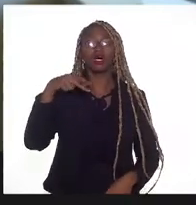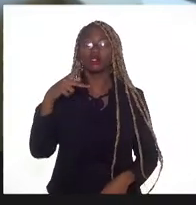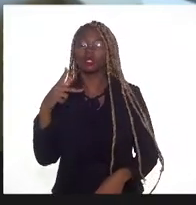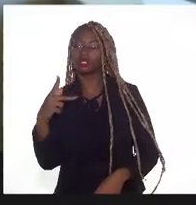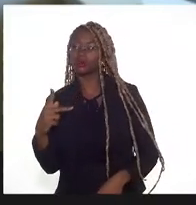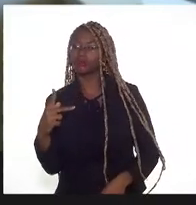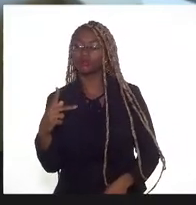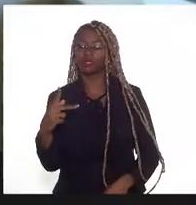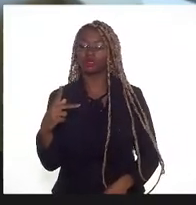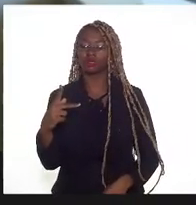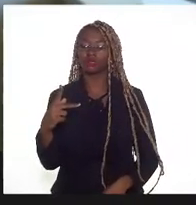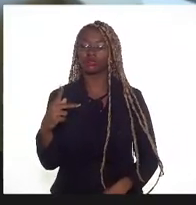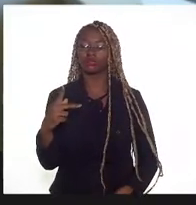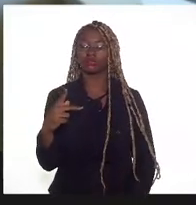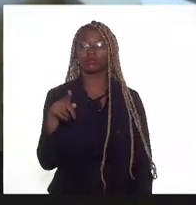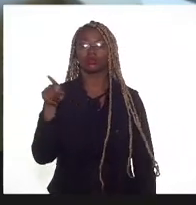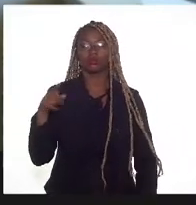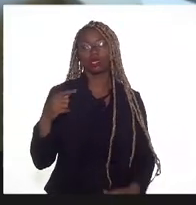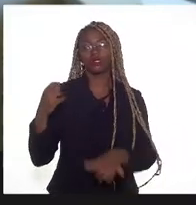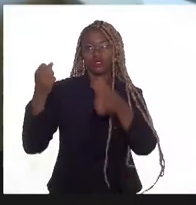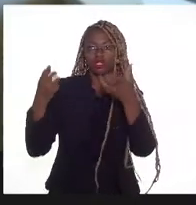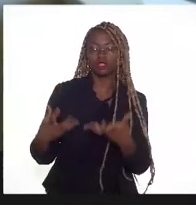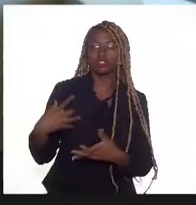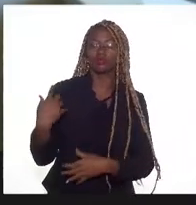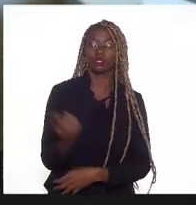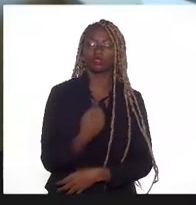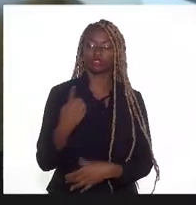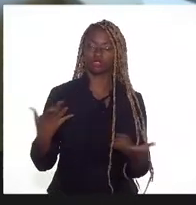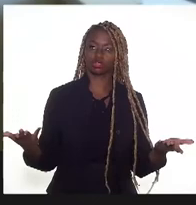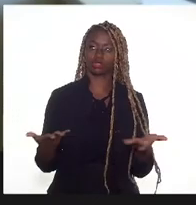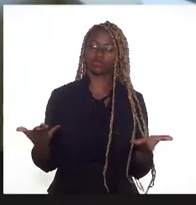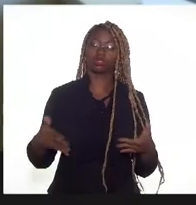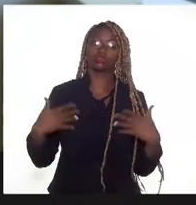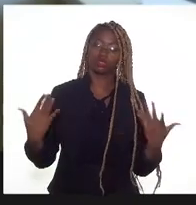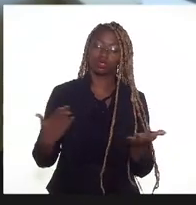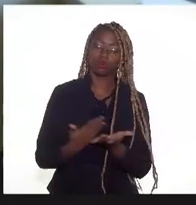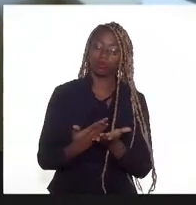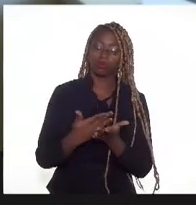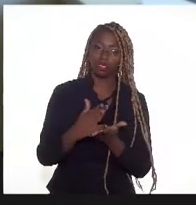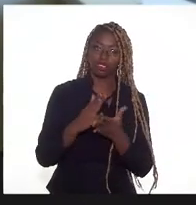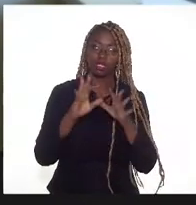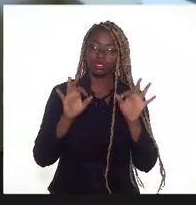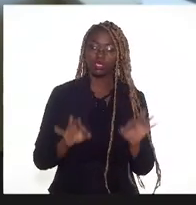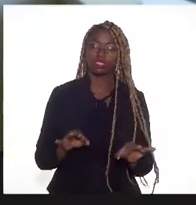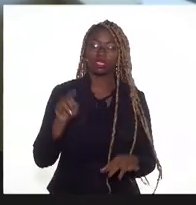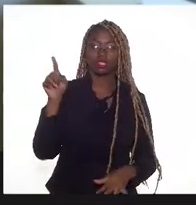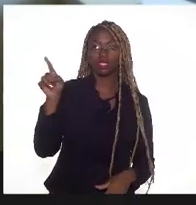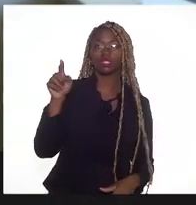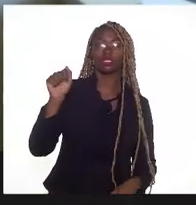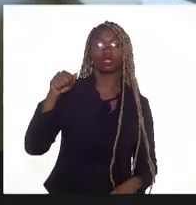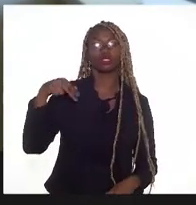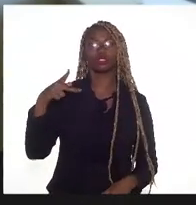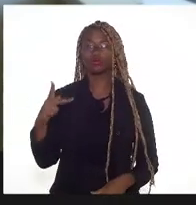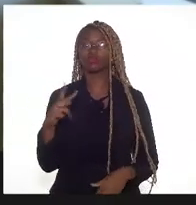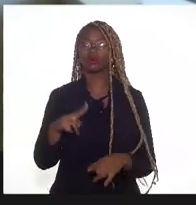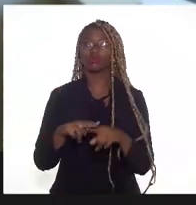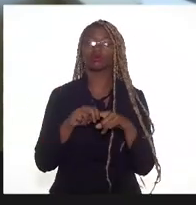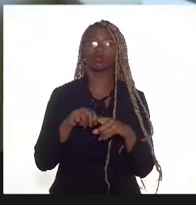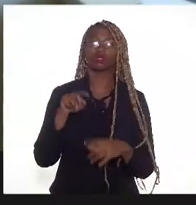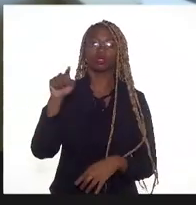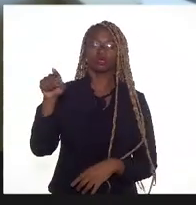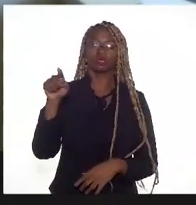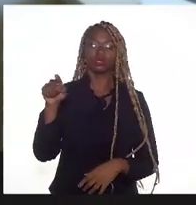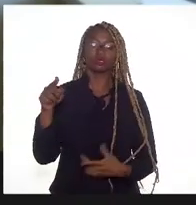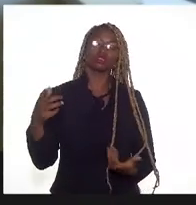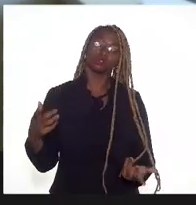Petróleo para desenvolver. Então, estamos começando exatamente pela agência, porque é aquela entidade